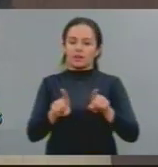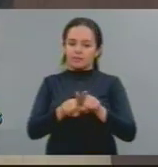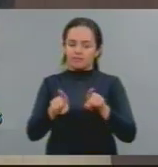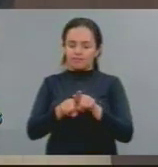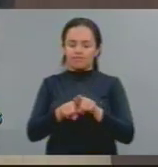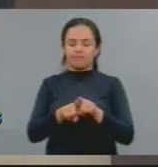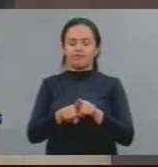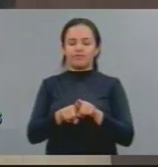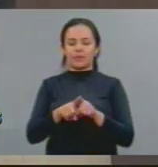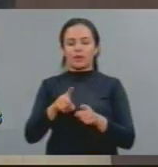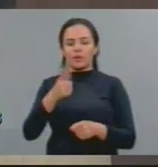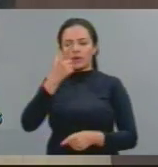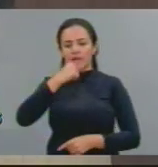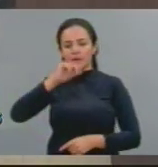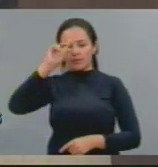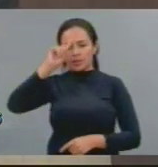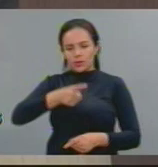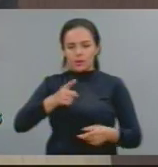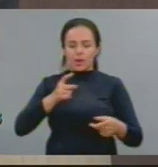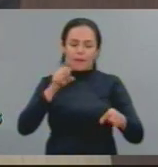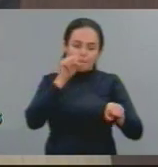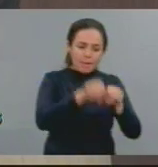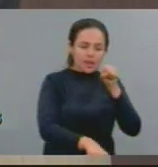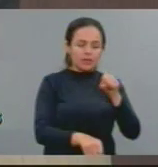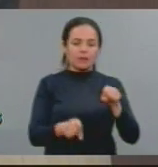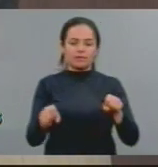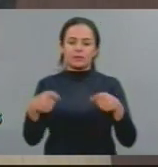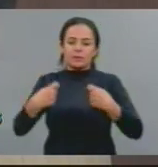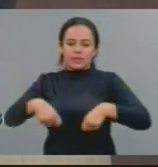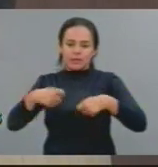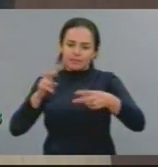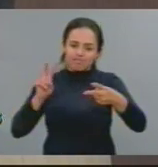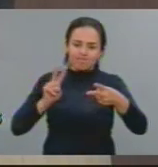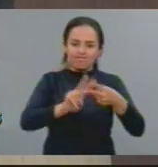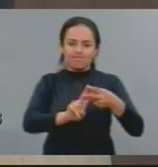banco dos réus do tribunal do júri popular.